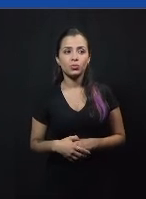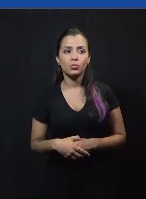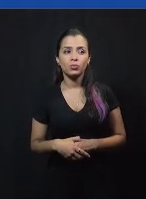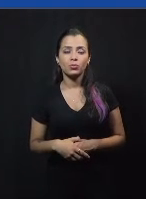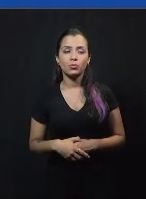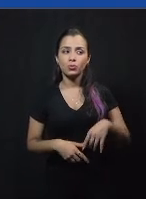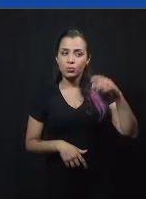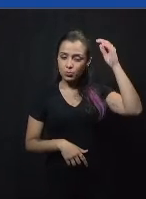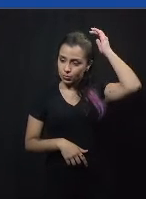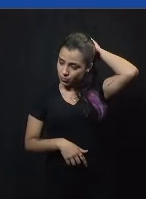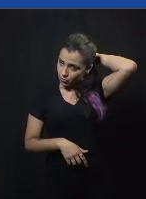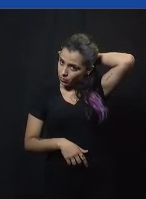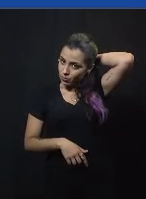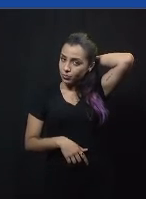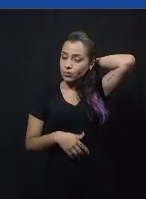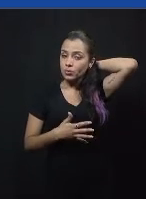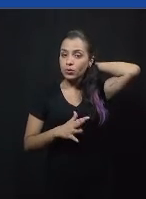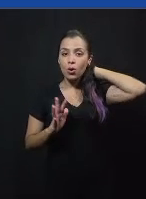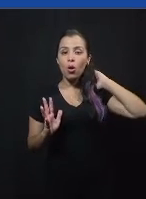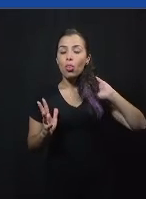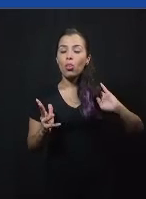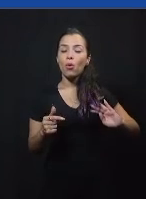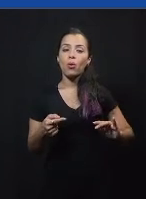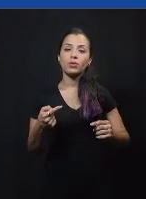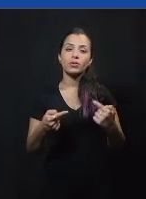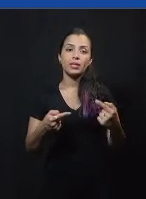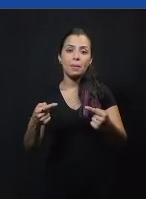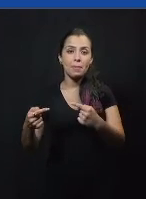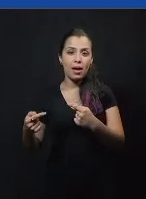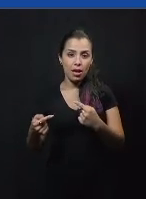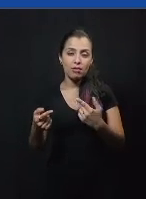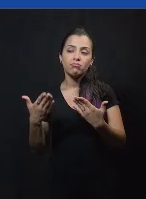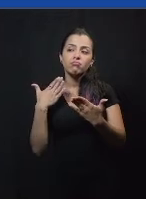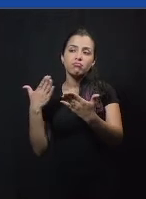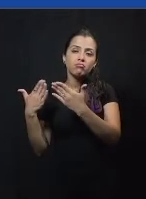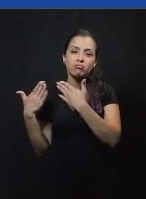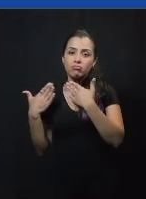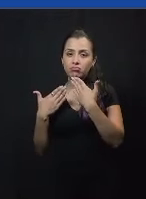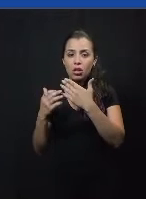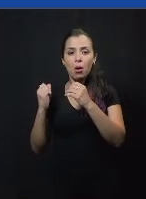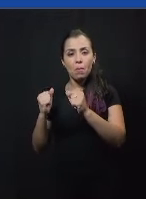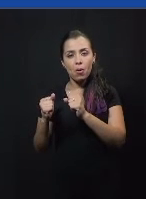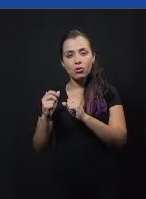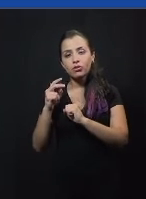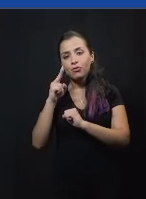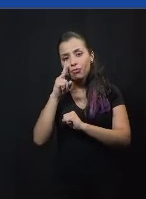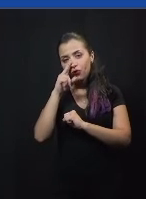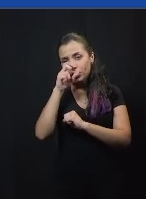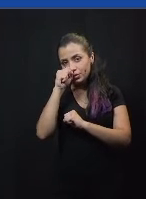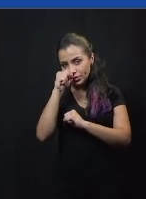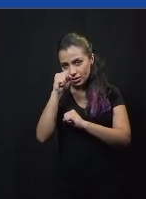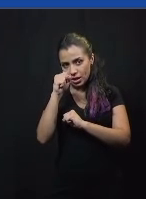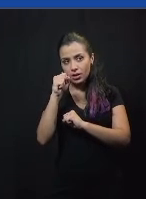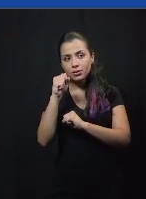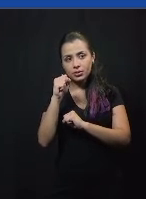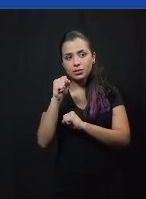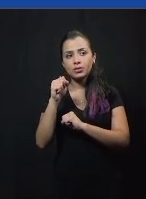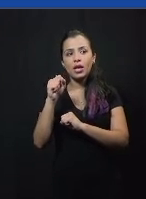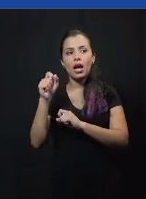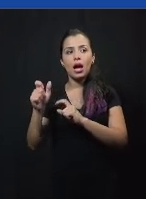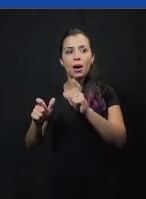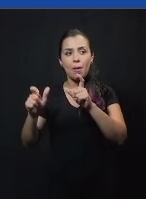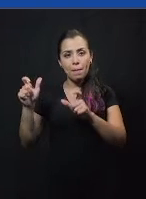Esse debate político pode até ser fortalecido num nível mais elevado entre parlamentares e candidatos a